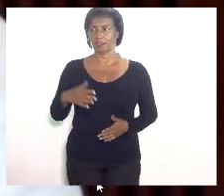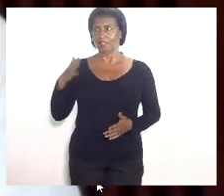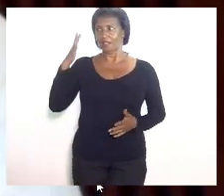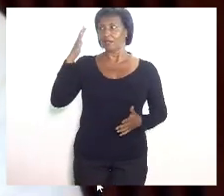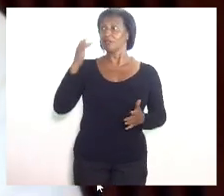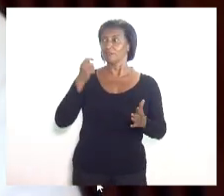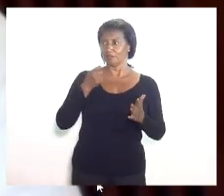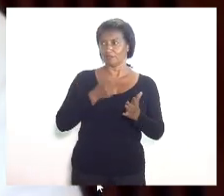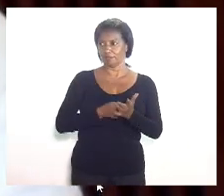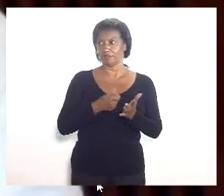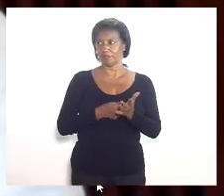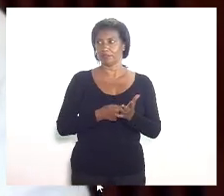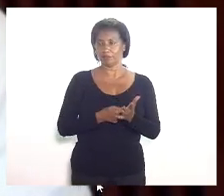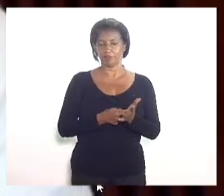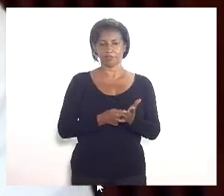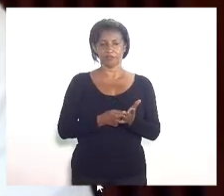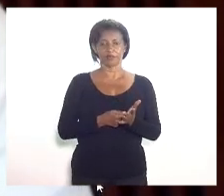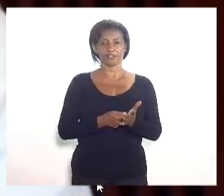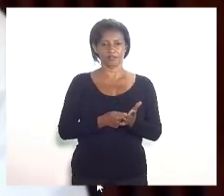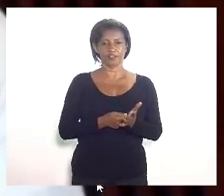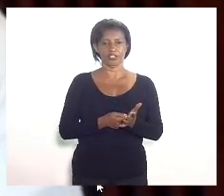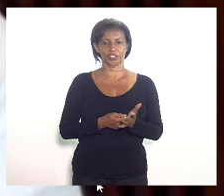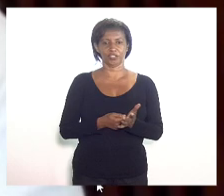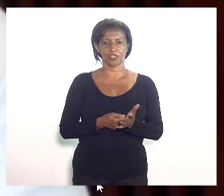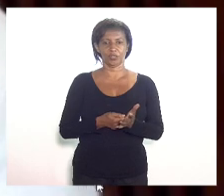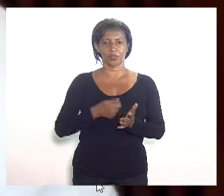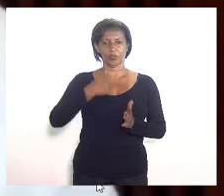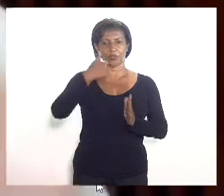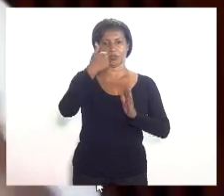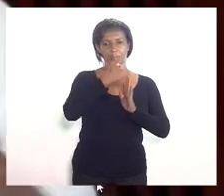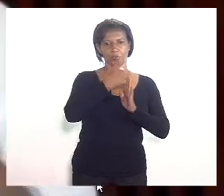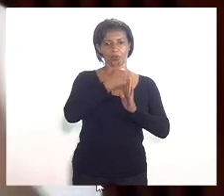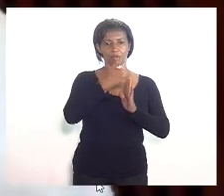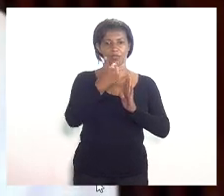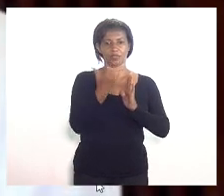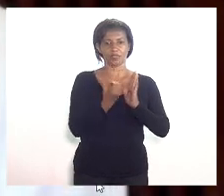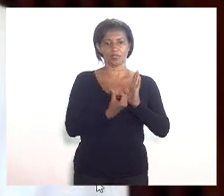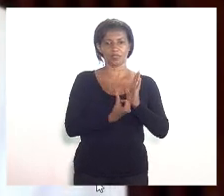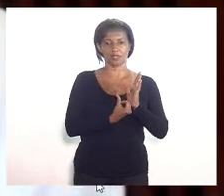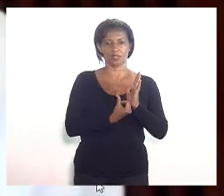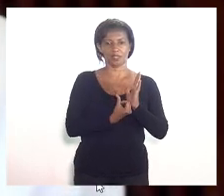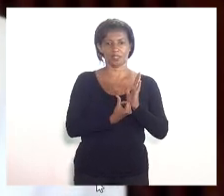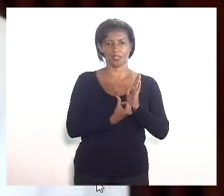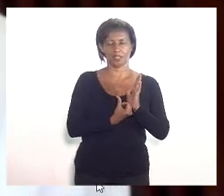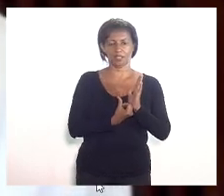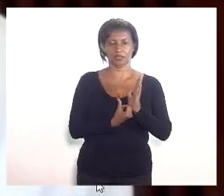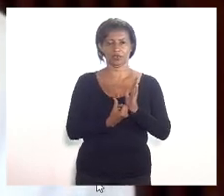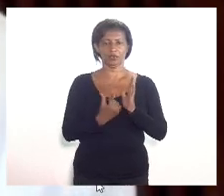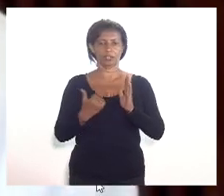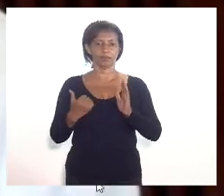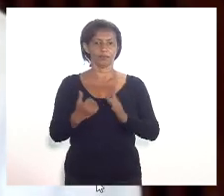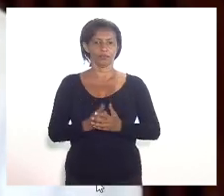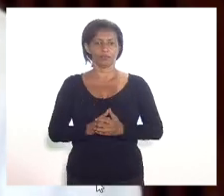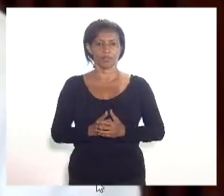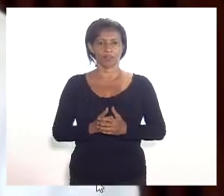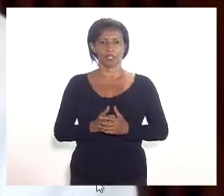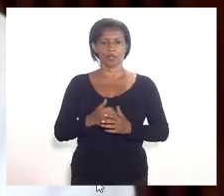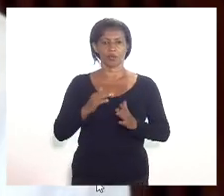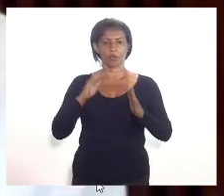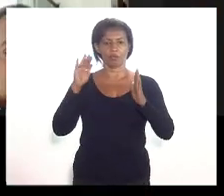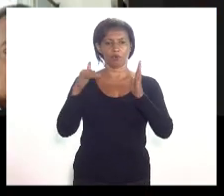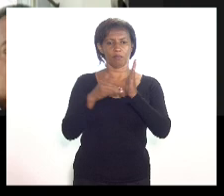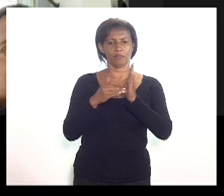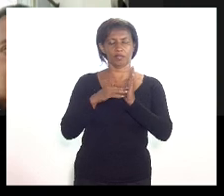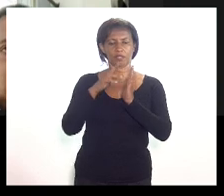subemenda aglutinativa às emendas 1 e 6, contrárias a mais emendas, concluindo por substitutivo, pedindo forma final de